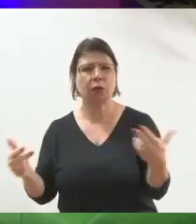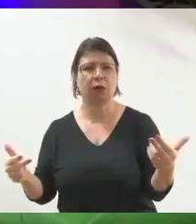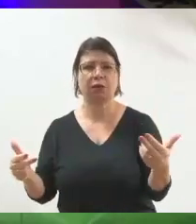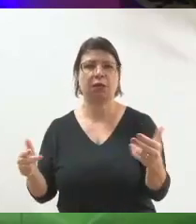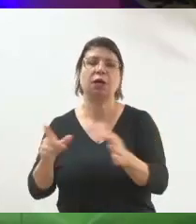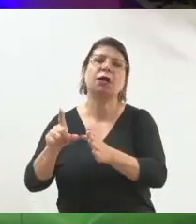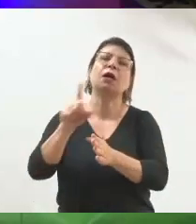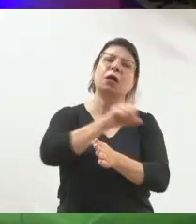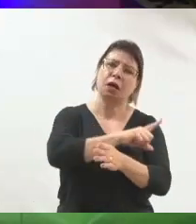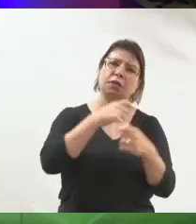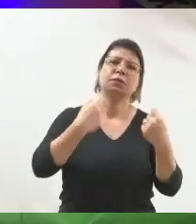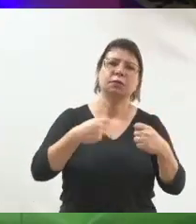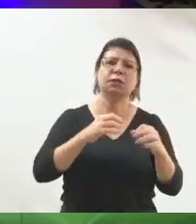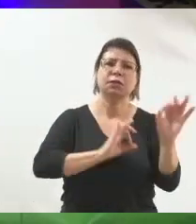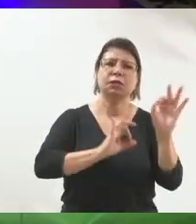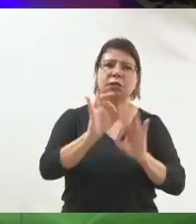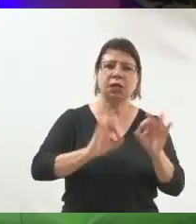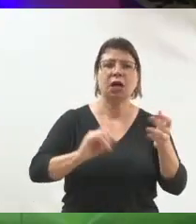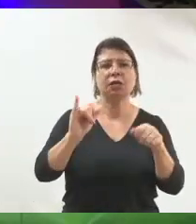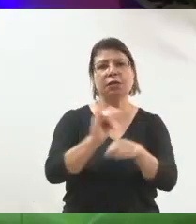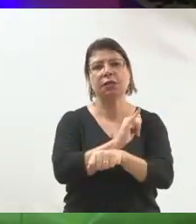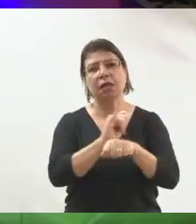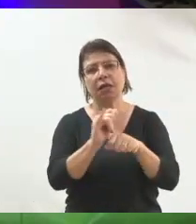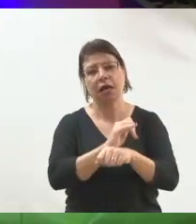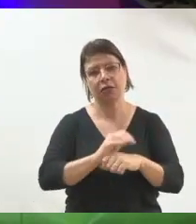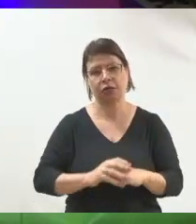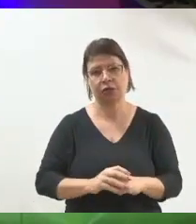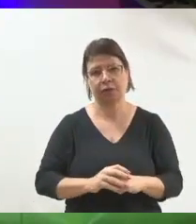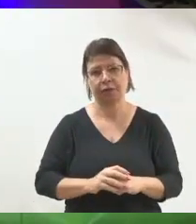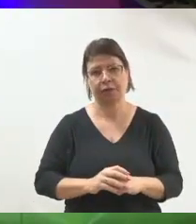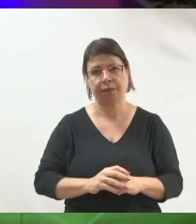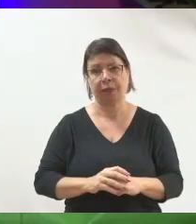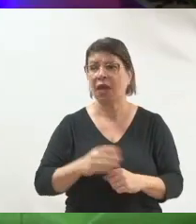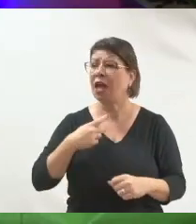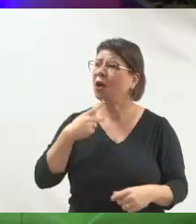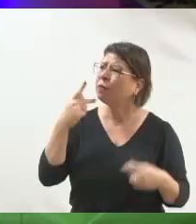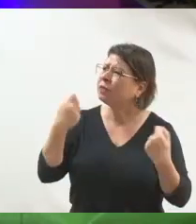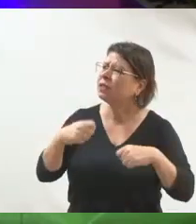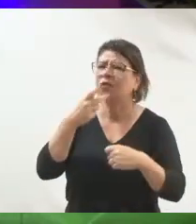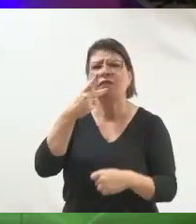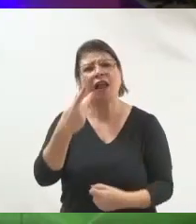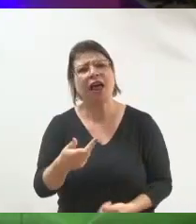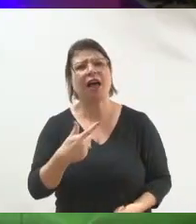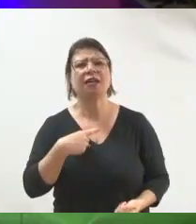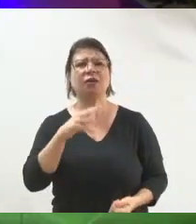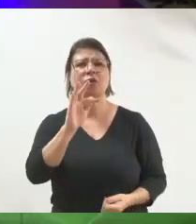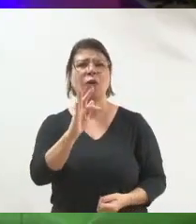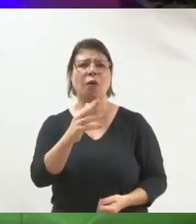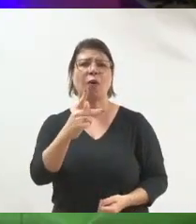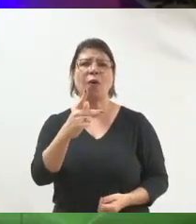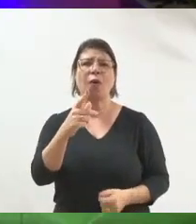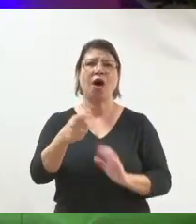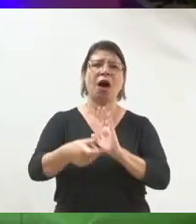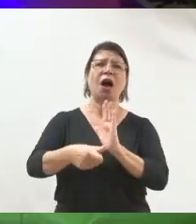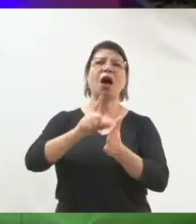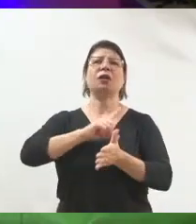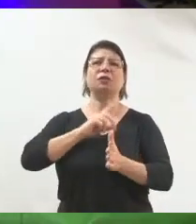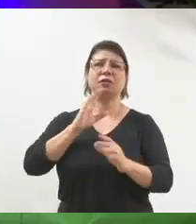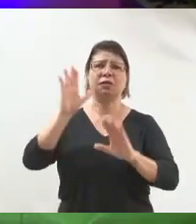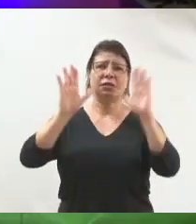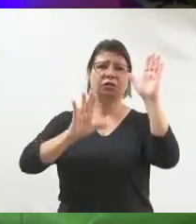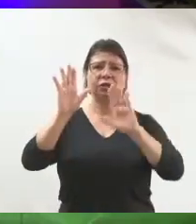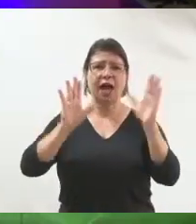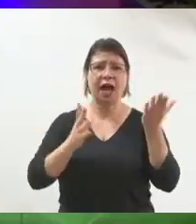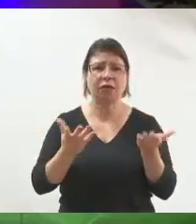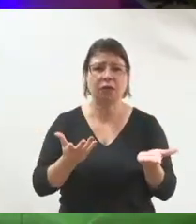hoje estão agoniados. Preciso falar que sou pré-candidato? Eu tenho que postar sobre isso? Eu ainda não publiquei que eu sou pré